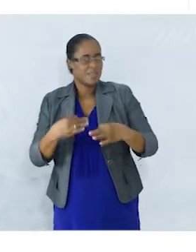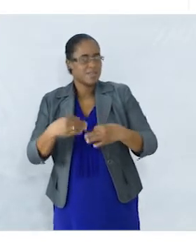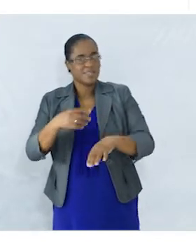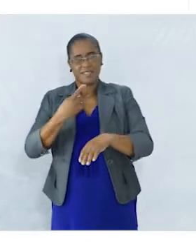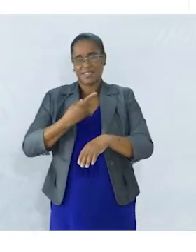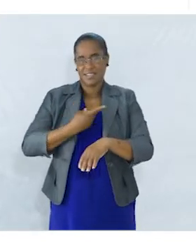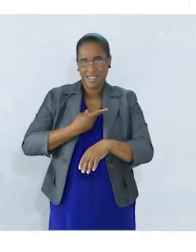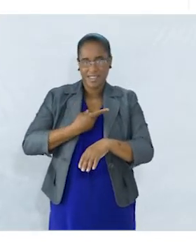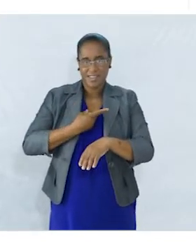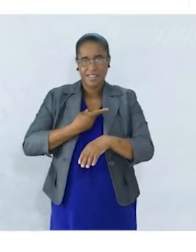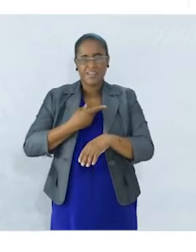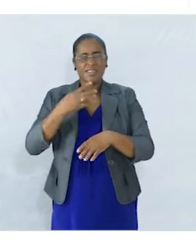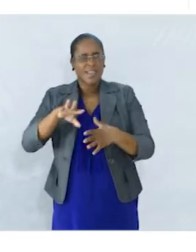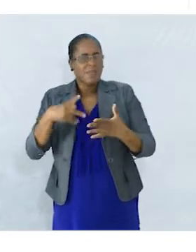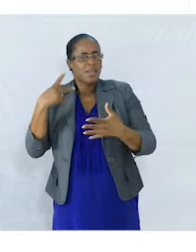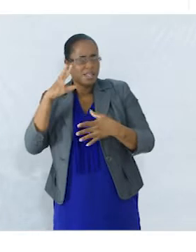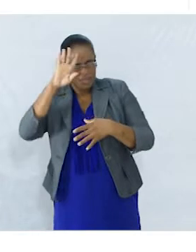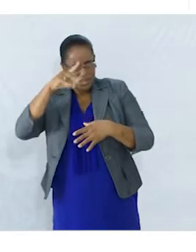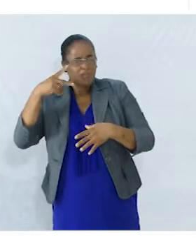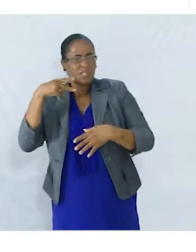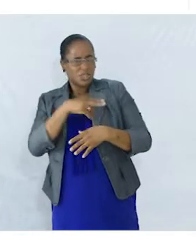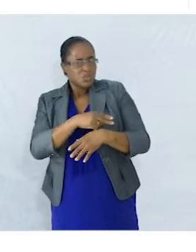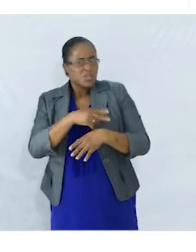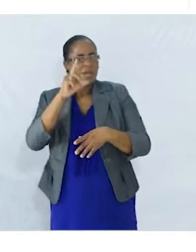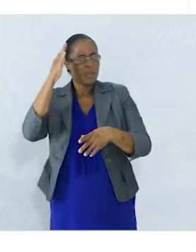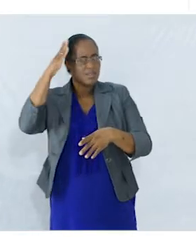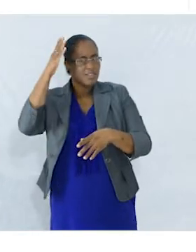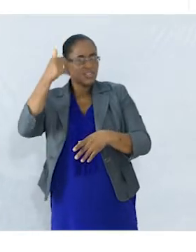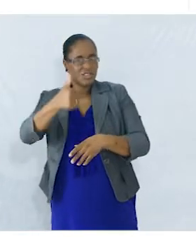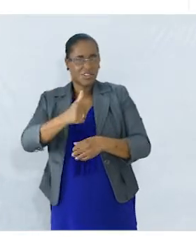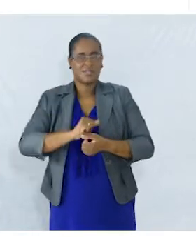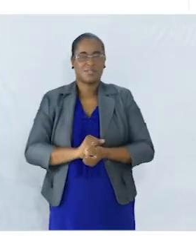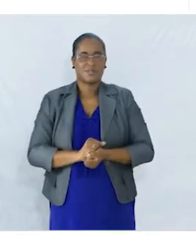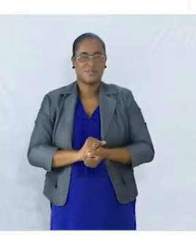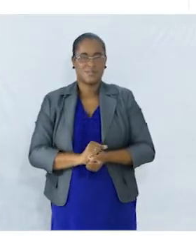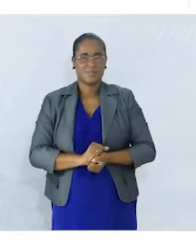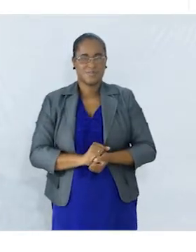sempre ser Sábio, crítico, inteligente